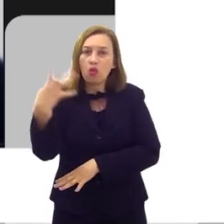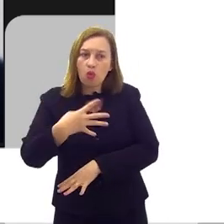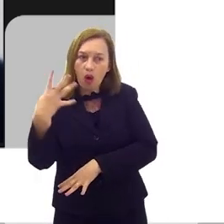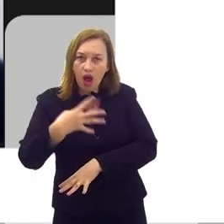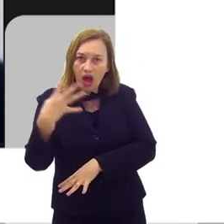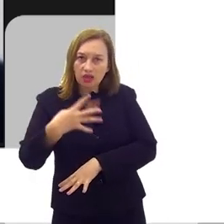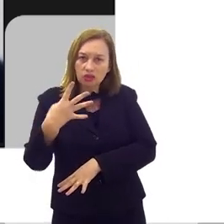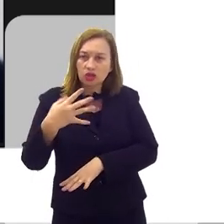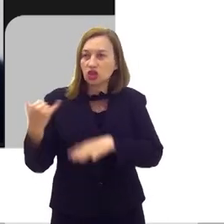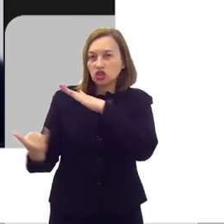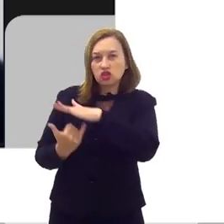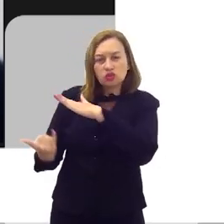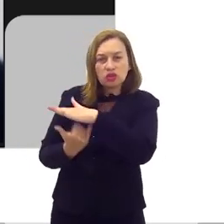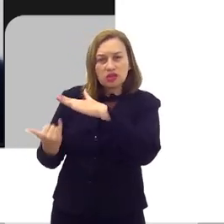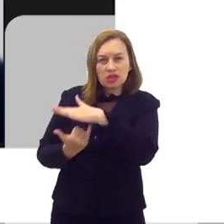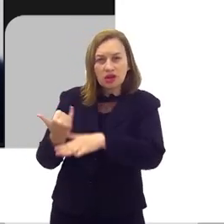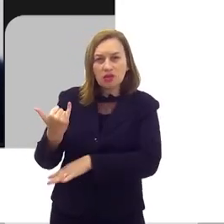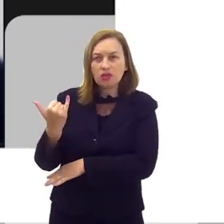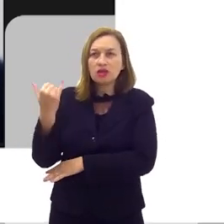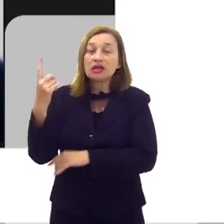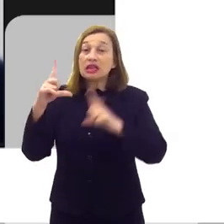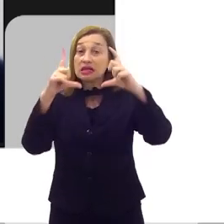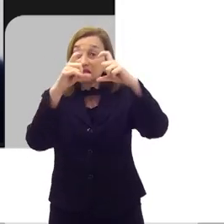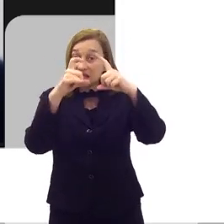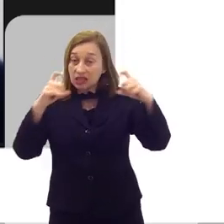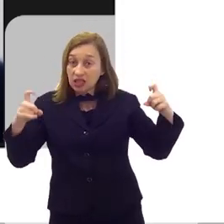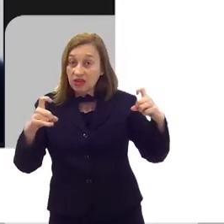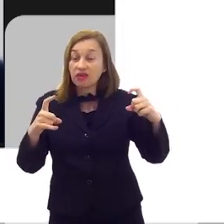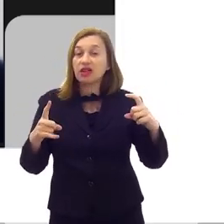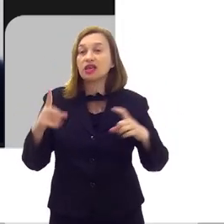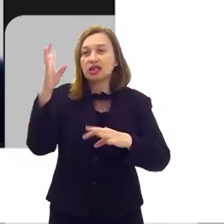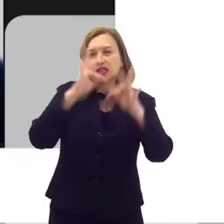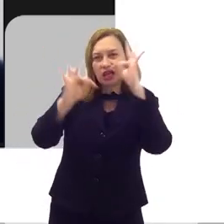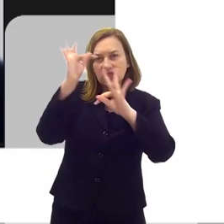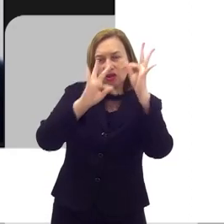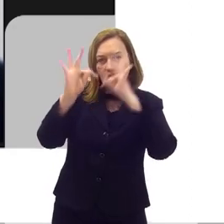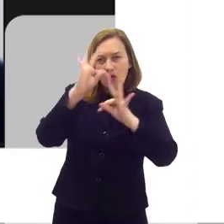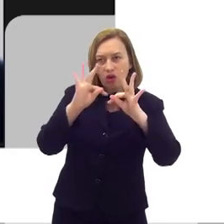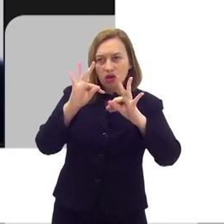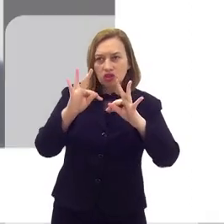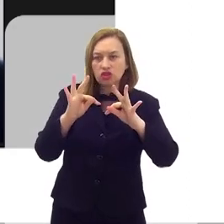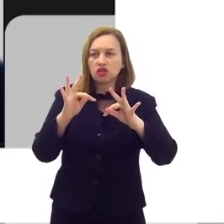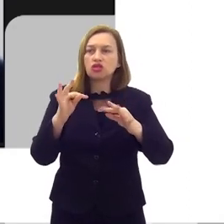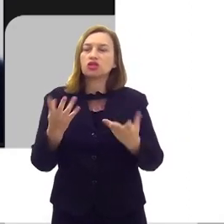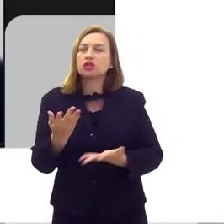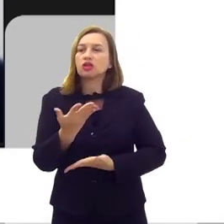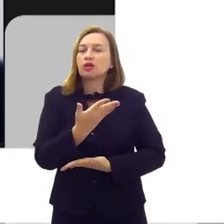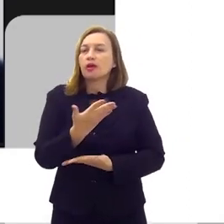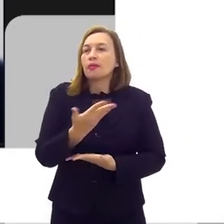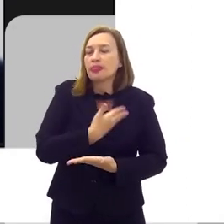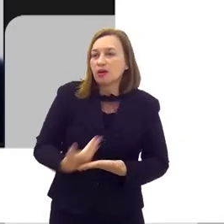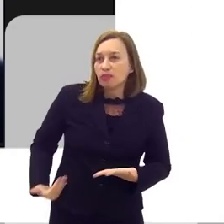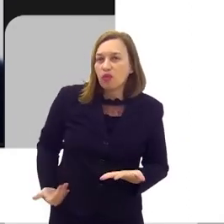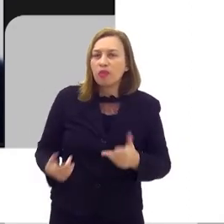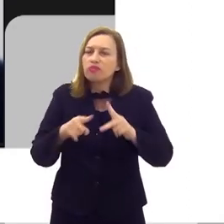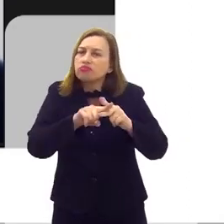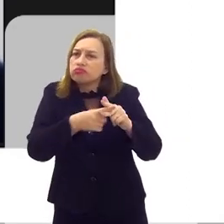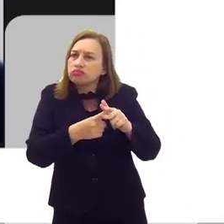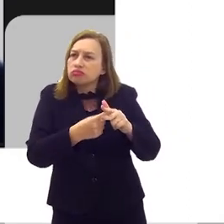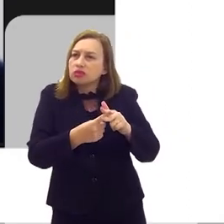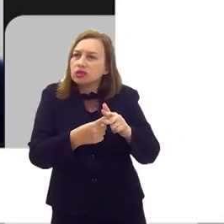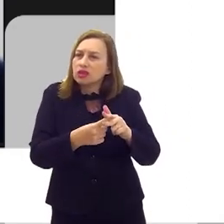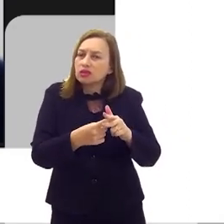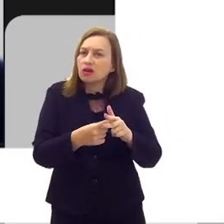o artigo 4º, trata das ICTs, das instituições científicas e tecnológicas públicas, a flexibilização e modernização dos